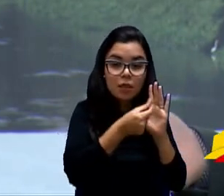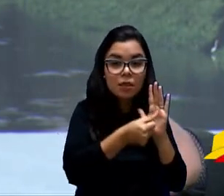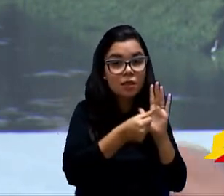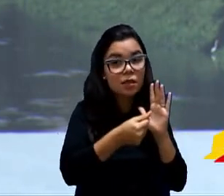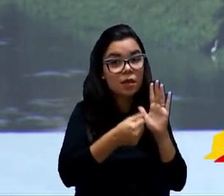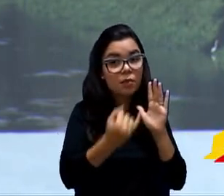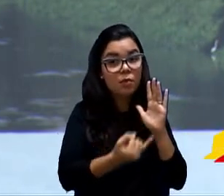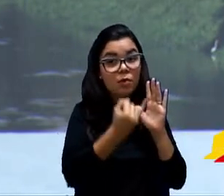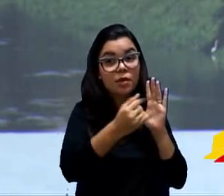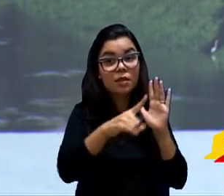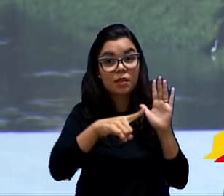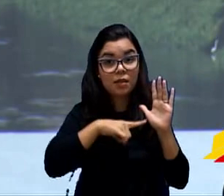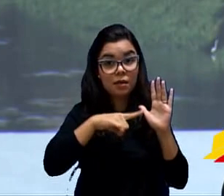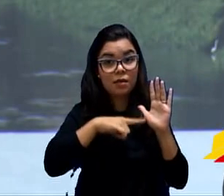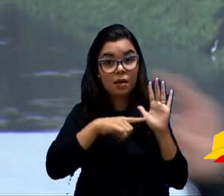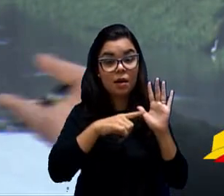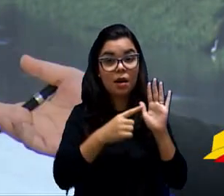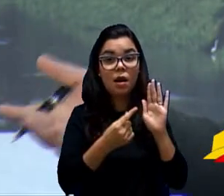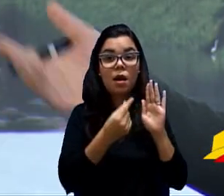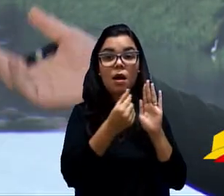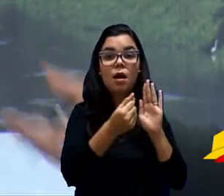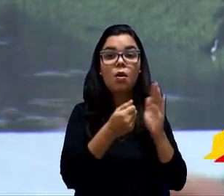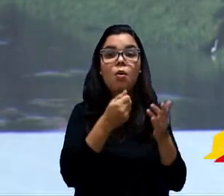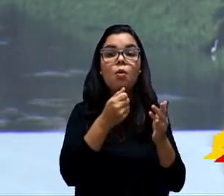necessário que venha com impacto orçamentário.